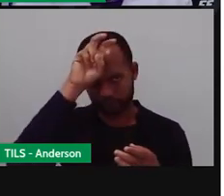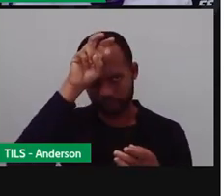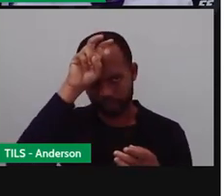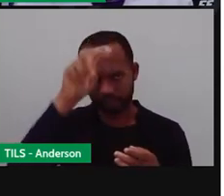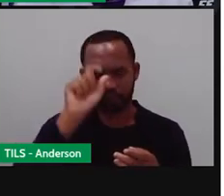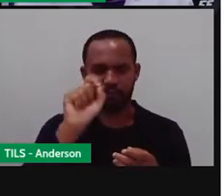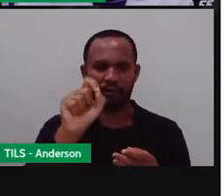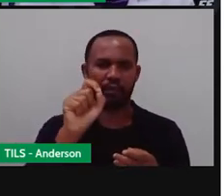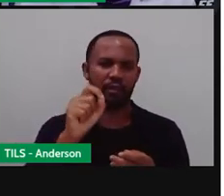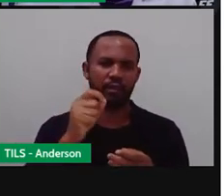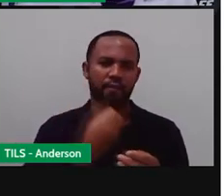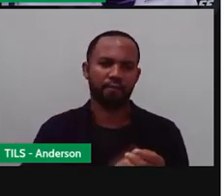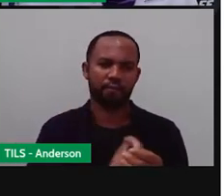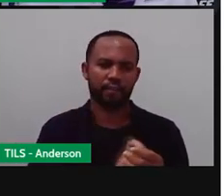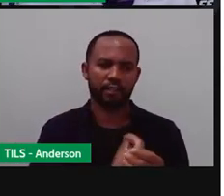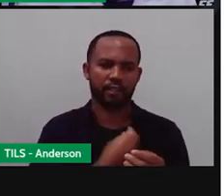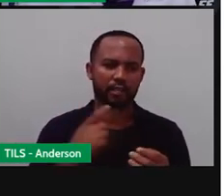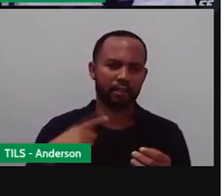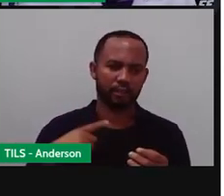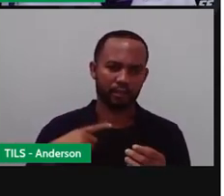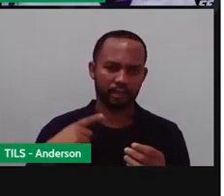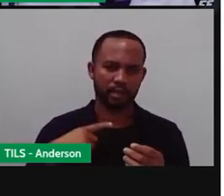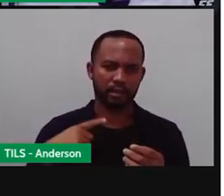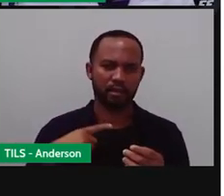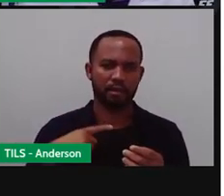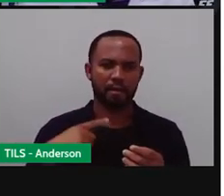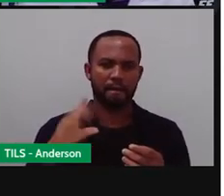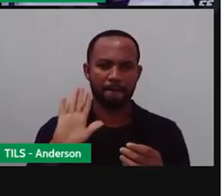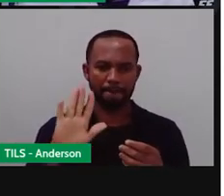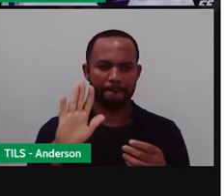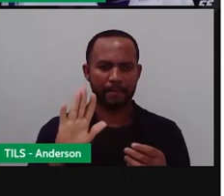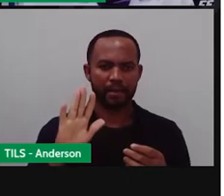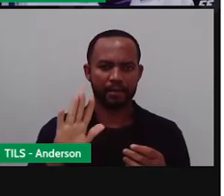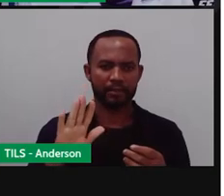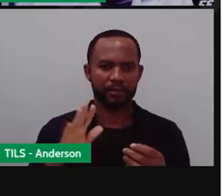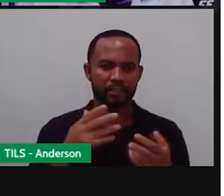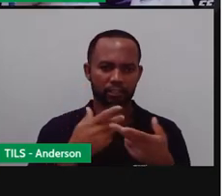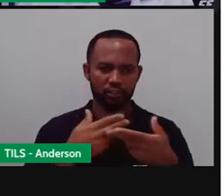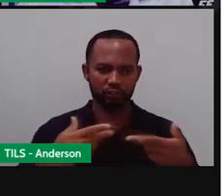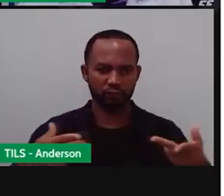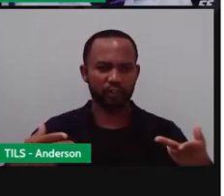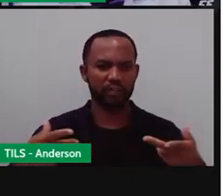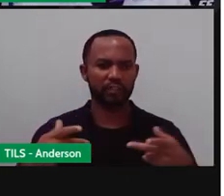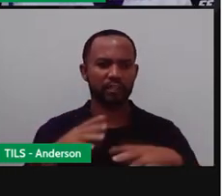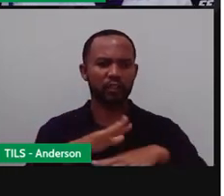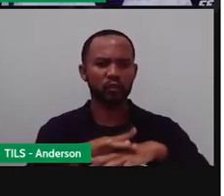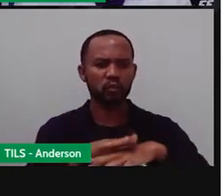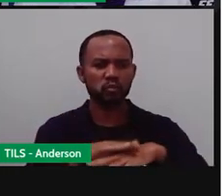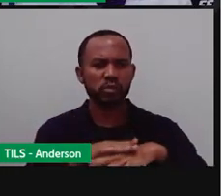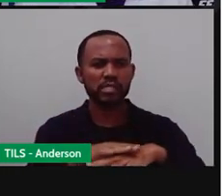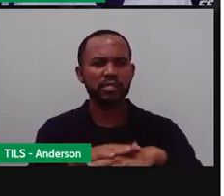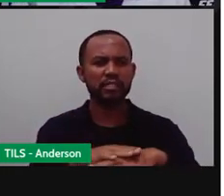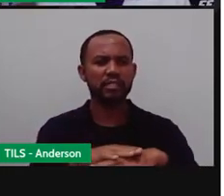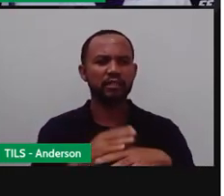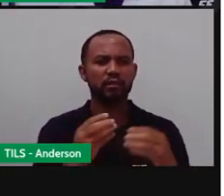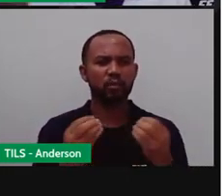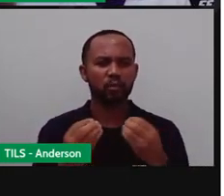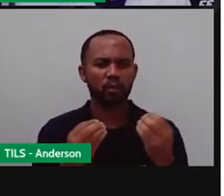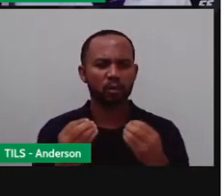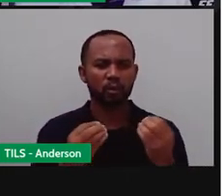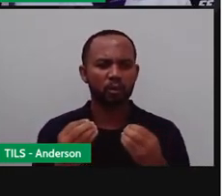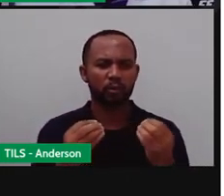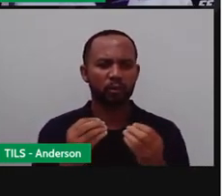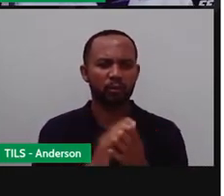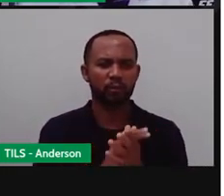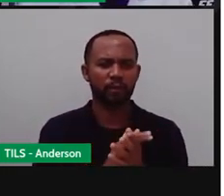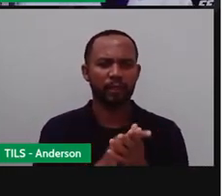que servem aí como intermediários na propagação de algumas doenças. É um transporte para elas. Como é o caso aí,